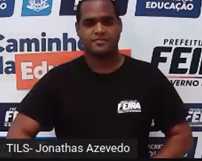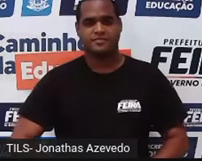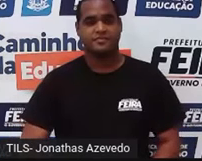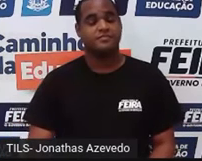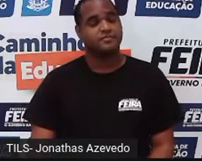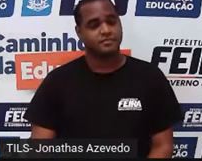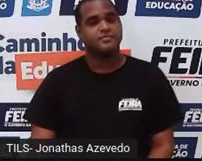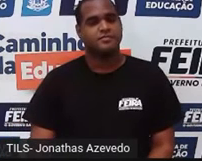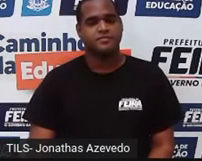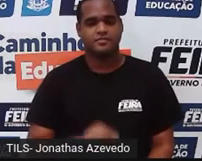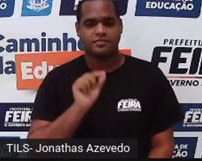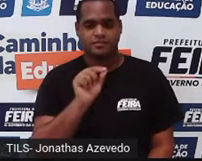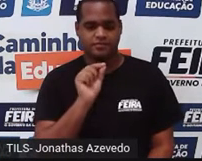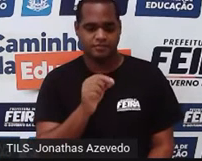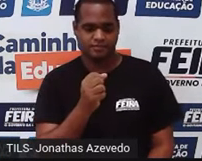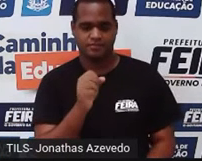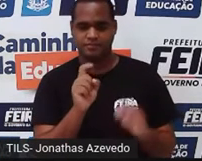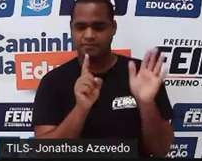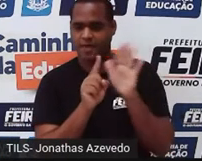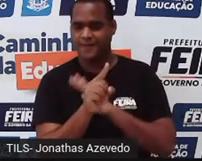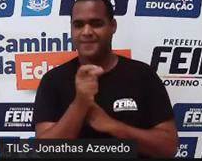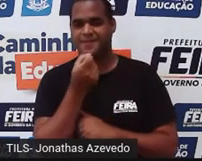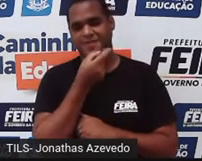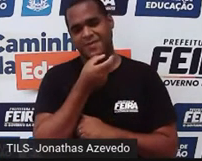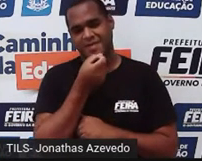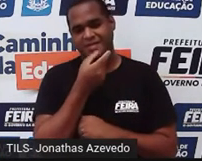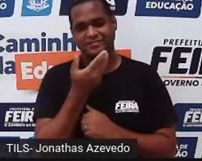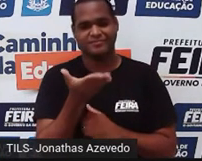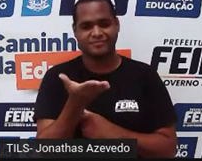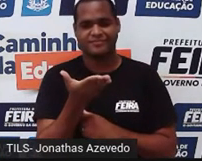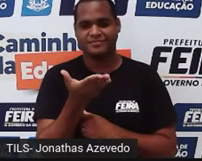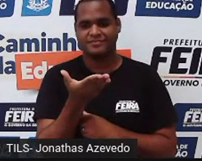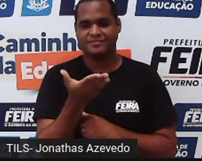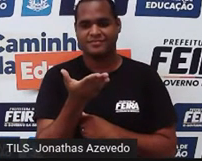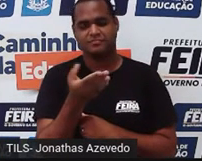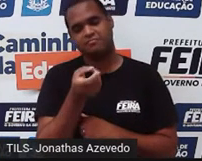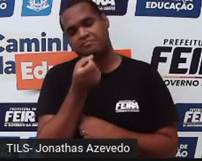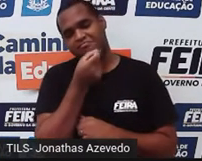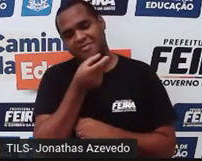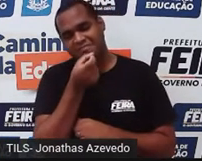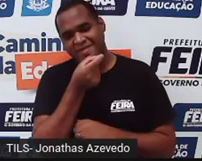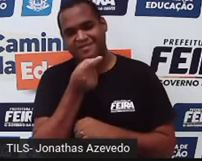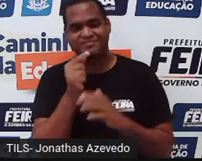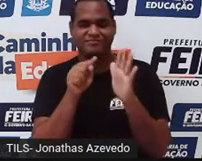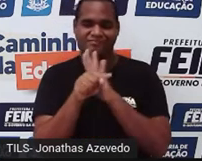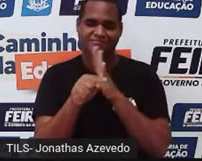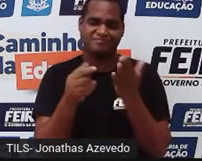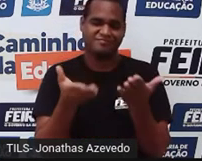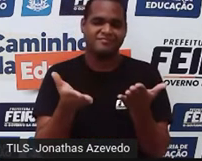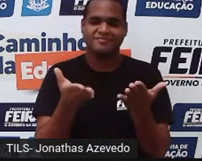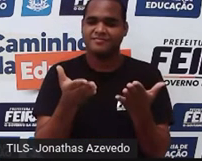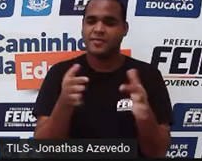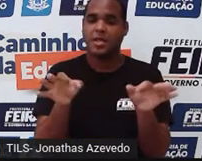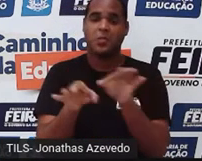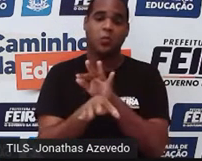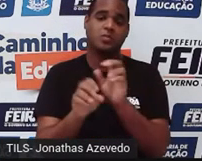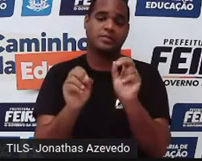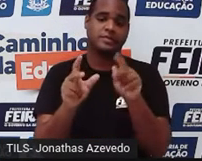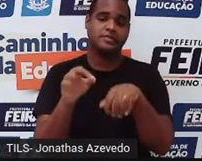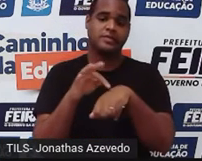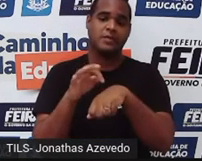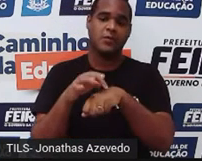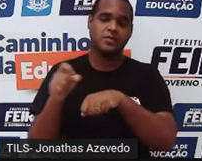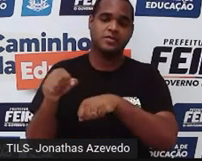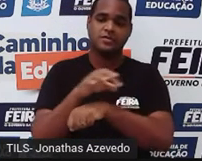É como se fosse uma pergunta de piada, né? Uma perguntinha de piada. Acabou o tempo. Eu sei que você